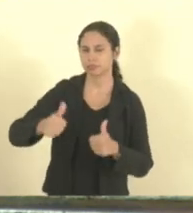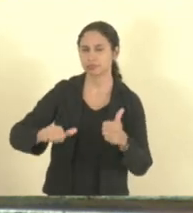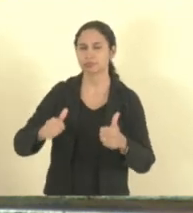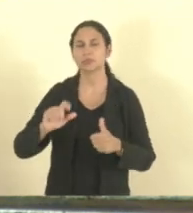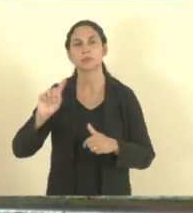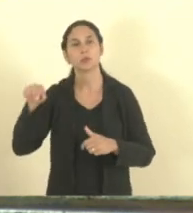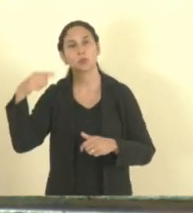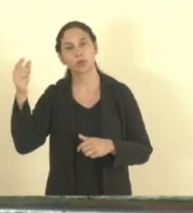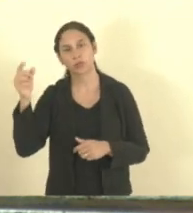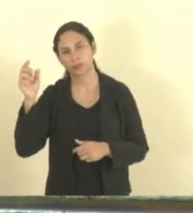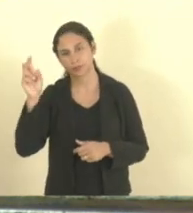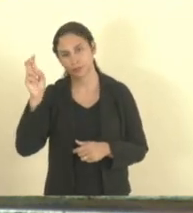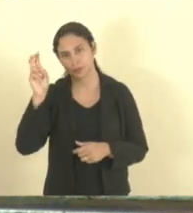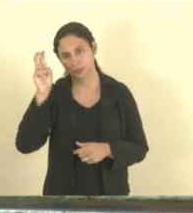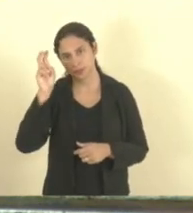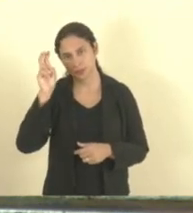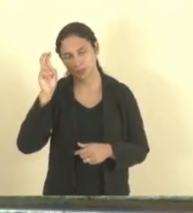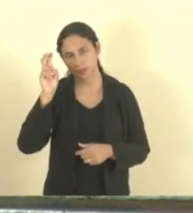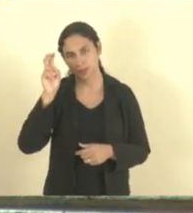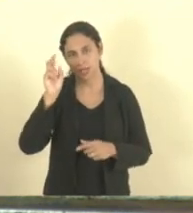reunião o projeto